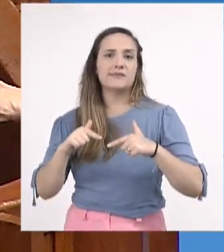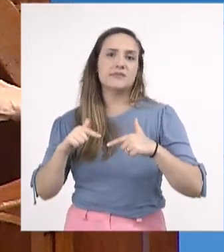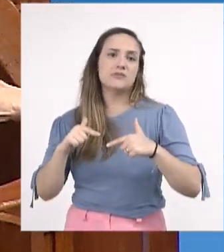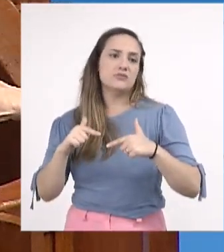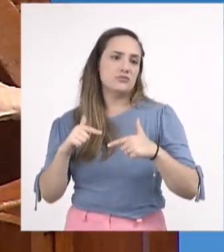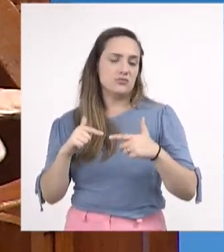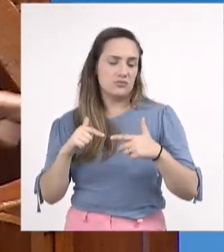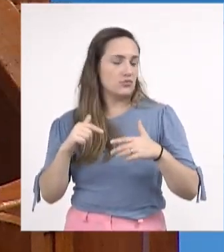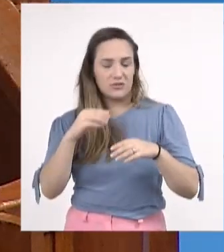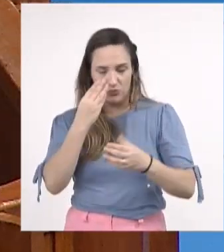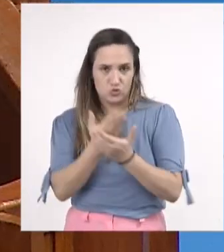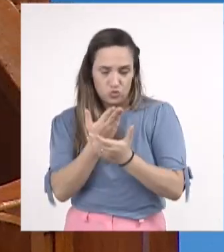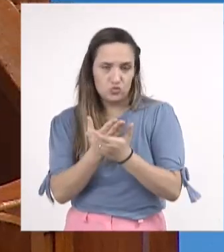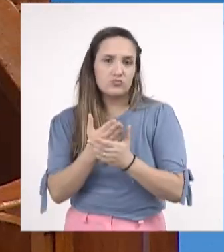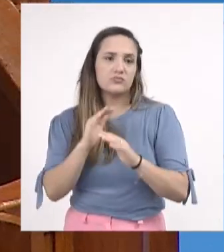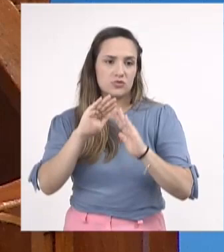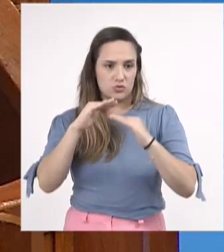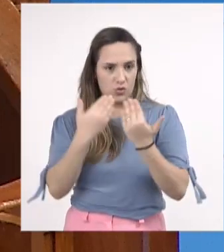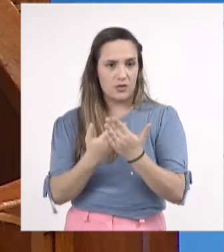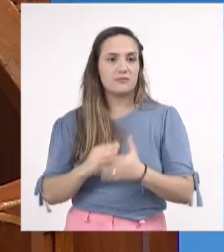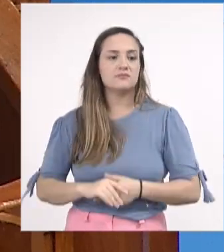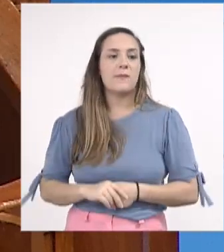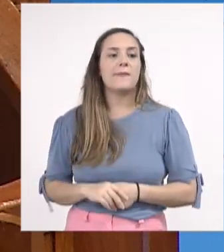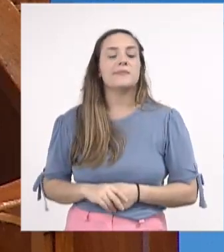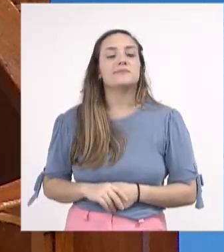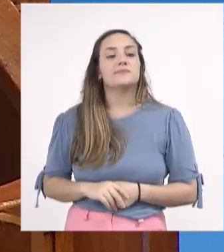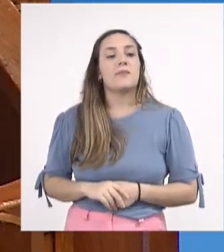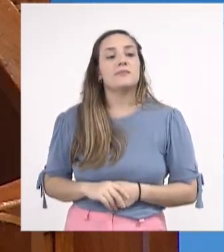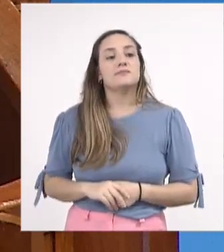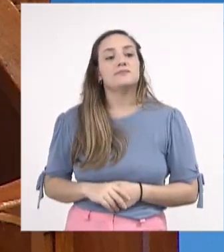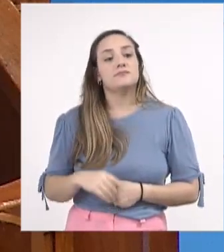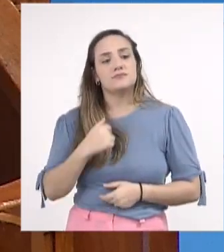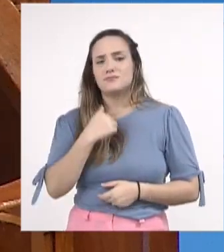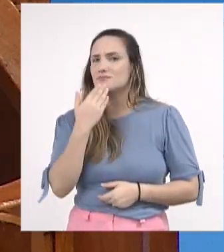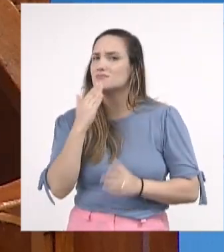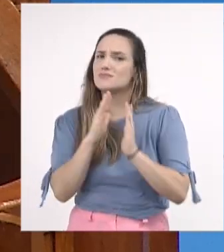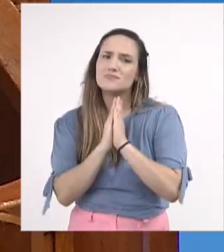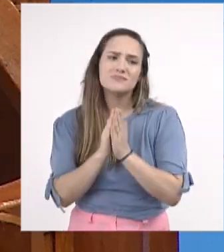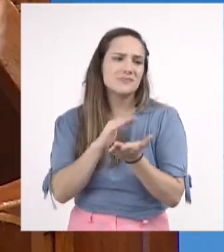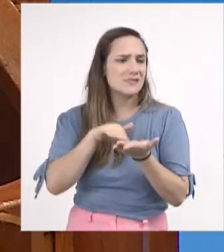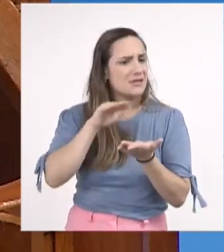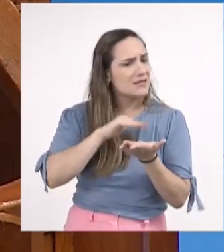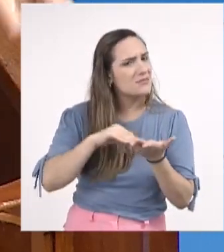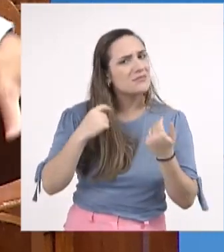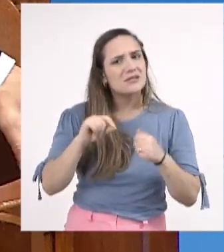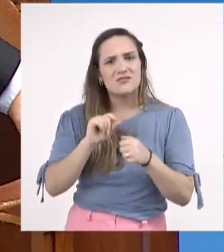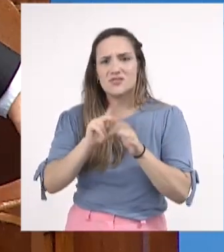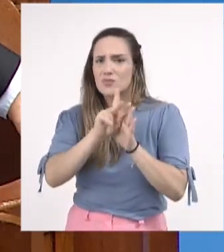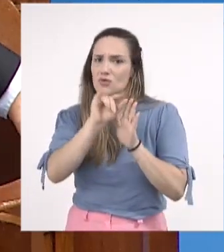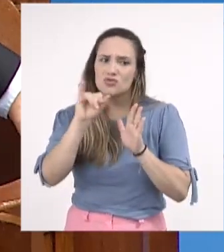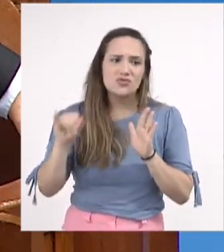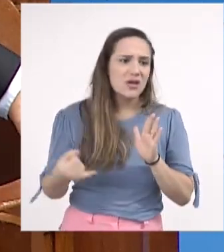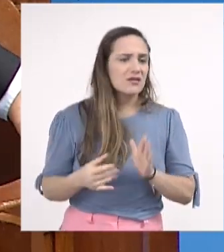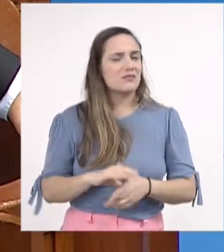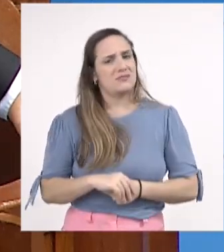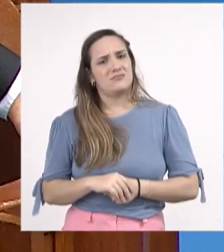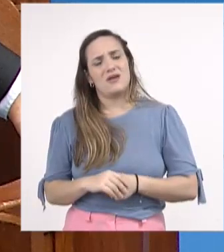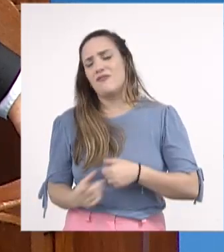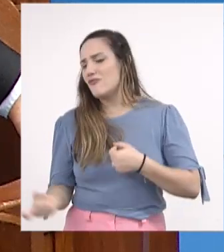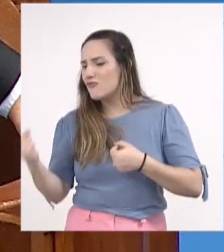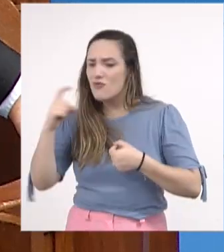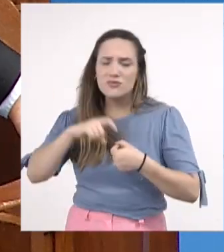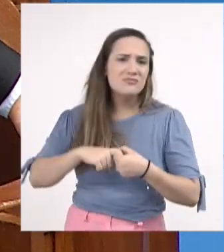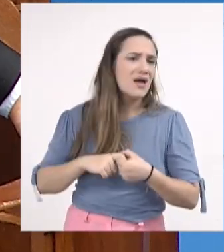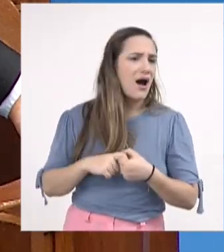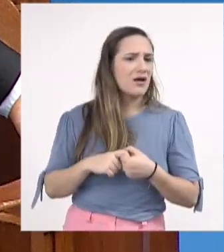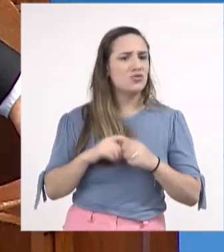nós aqui queremos fazer esse apelo. As secretarias têm que desenvolver projetos para recuperar essa